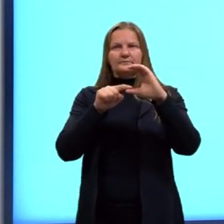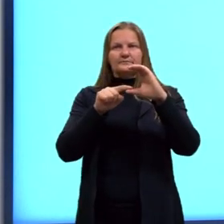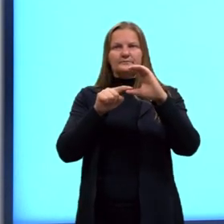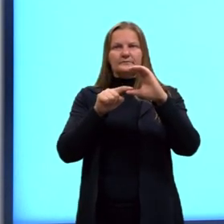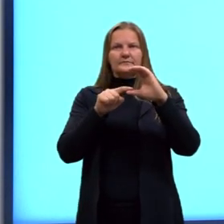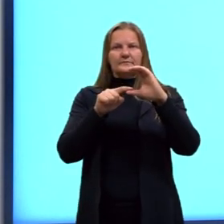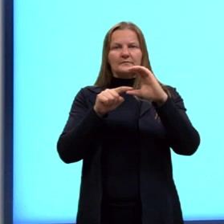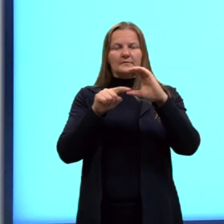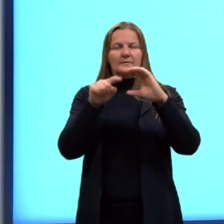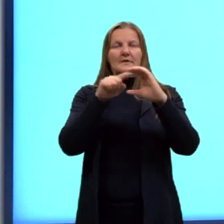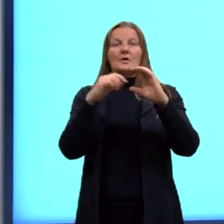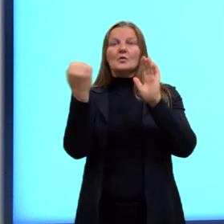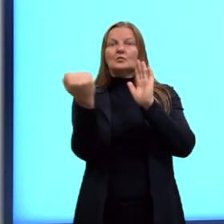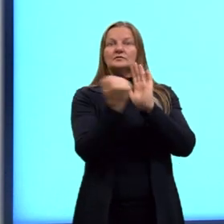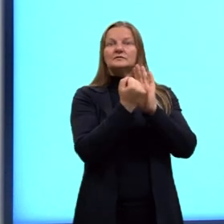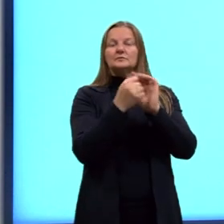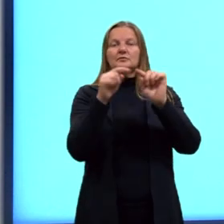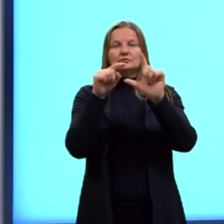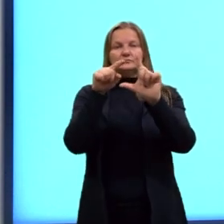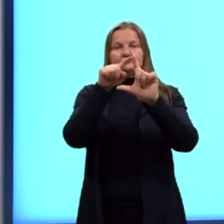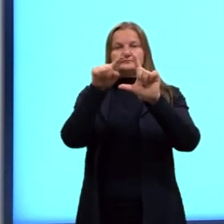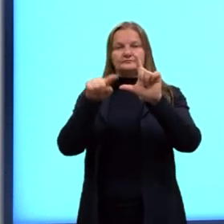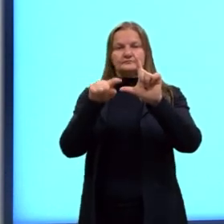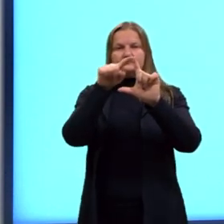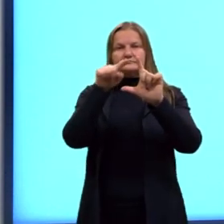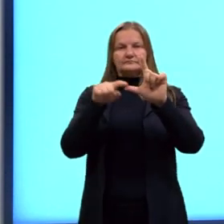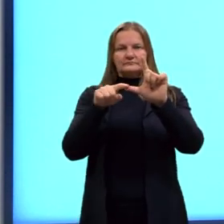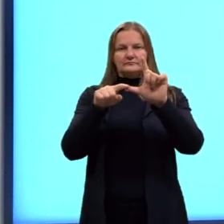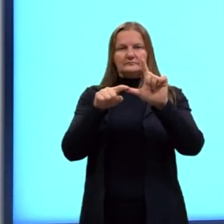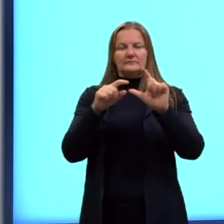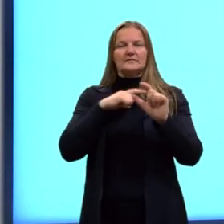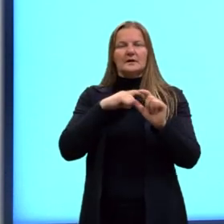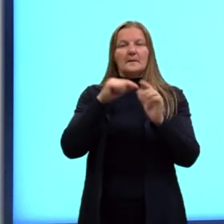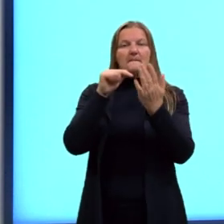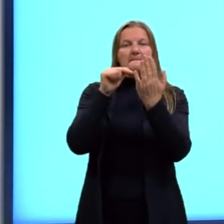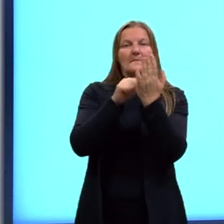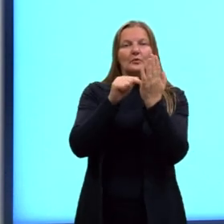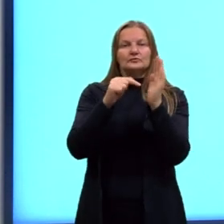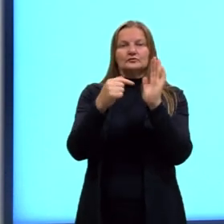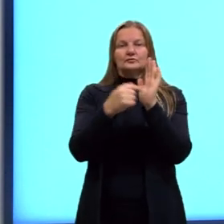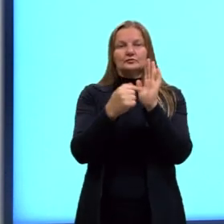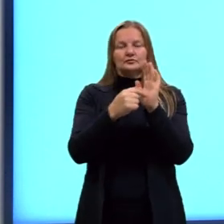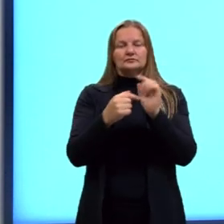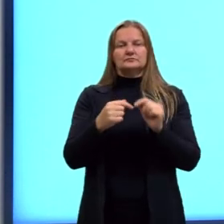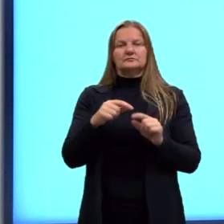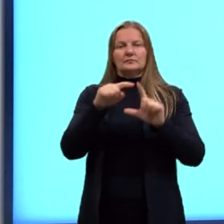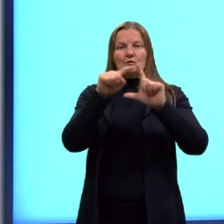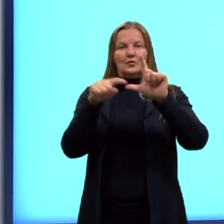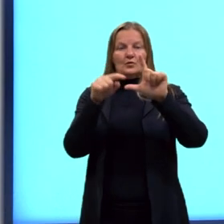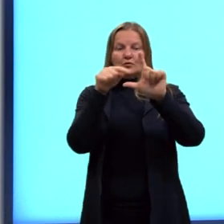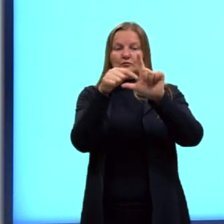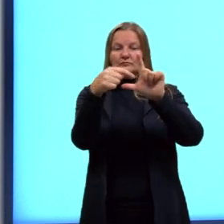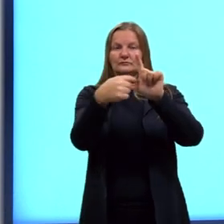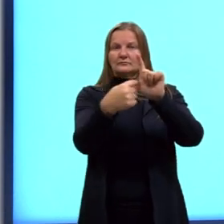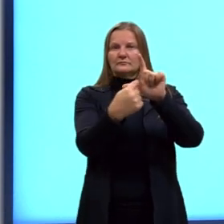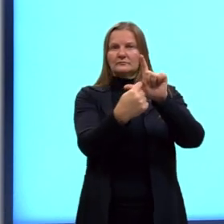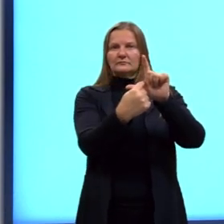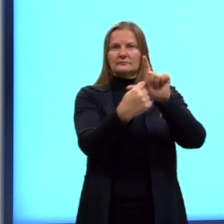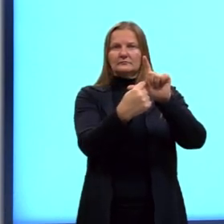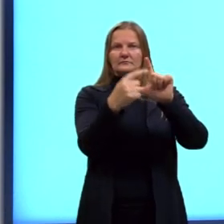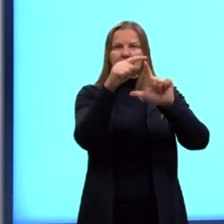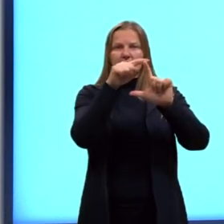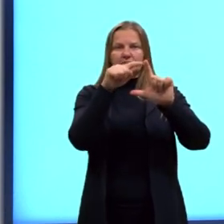que é aquele símbolo de ângulo, que a gente tem um quadradinho e geralmente tem um ponto no meio, que é o nosso ângulo perpendicular